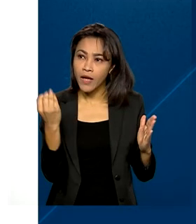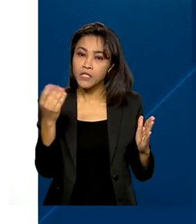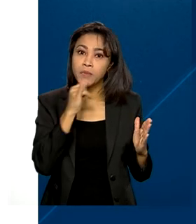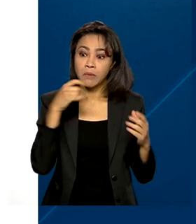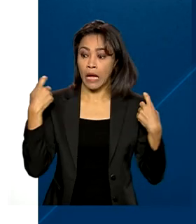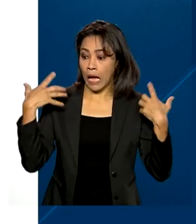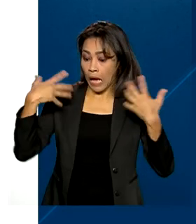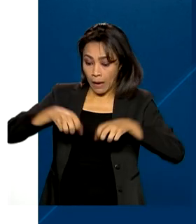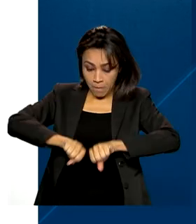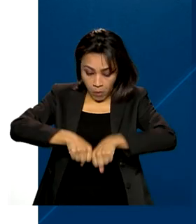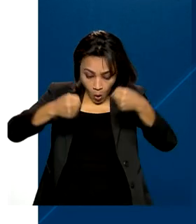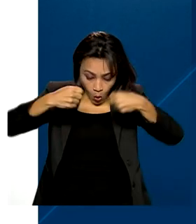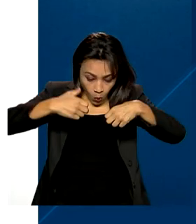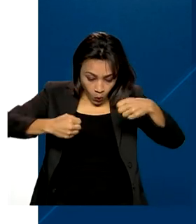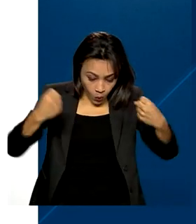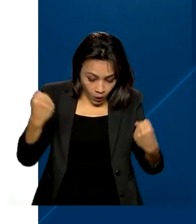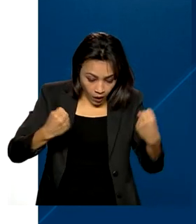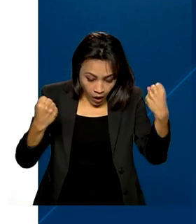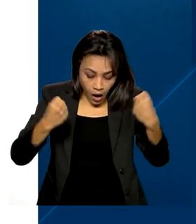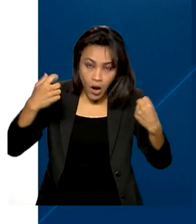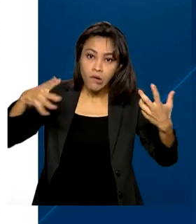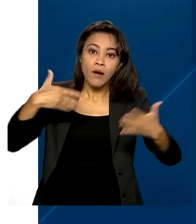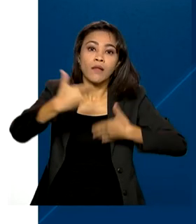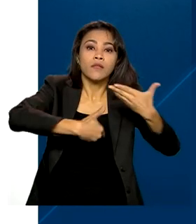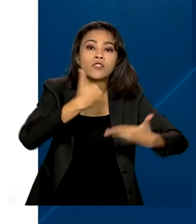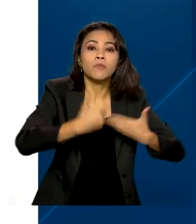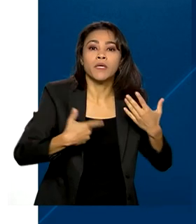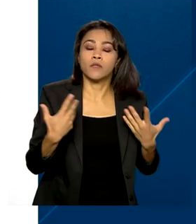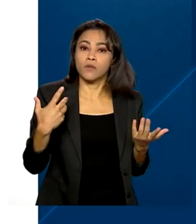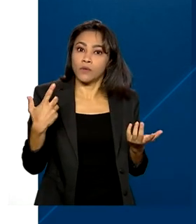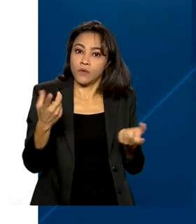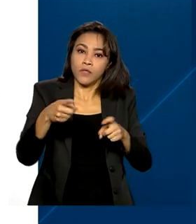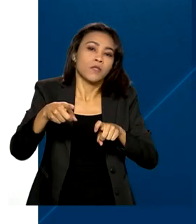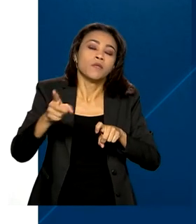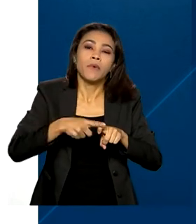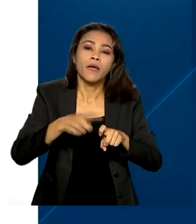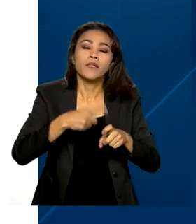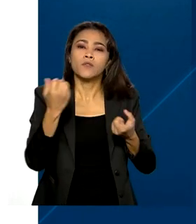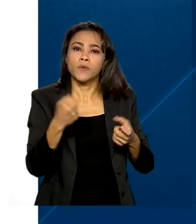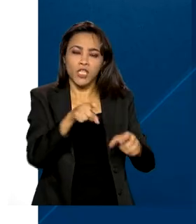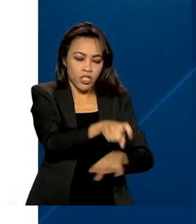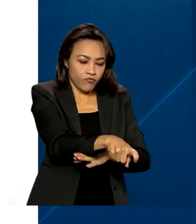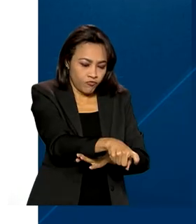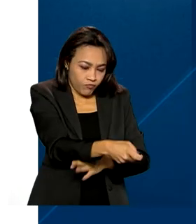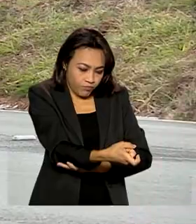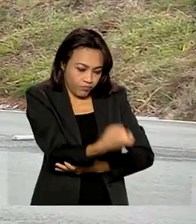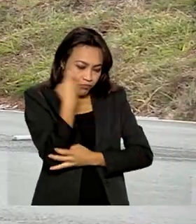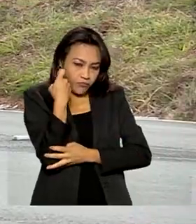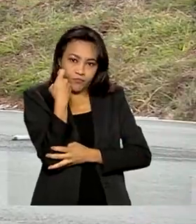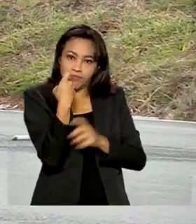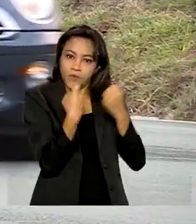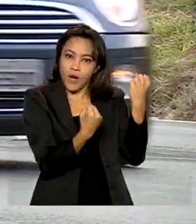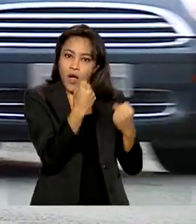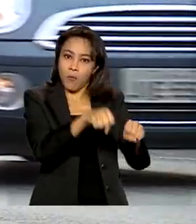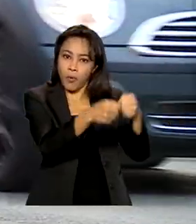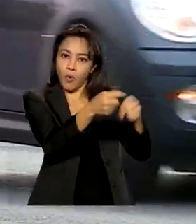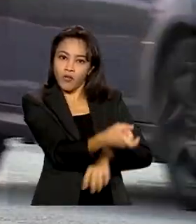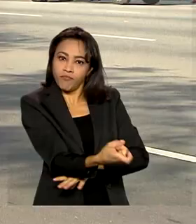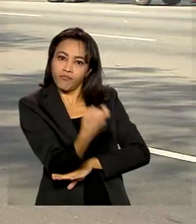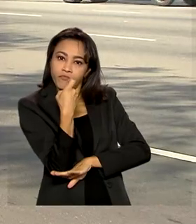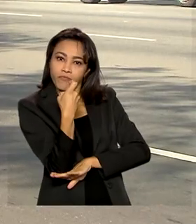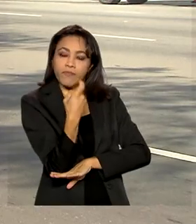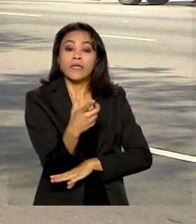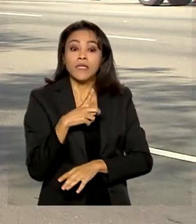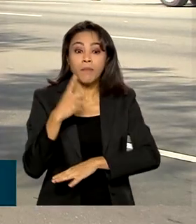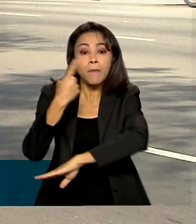socorro mecânico, atendimento médico, serviços de guinchos. A publicação esclarece ainda sobre a cobrança